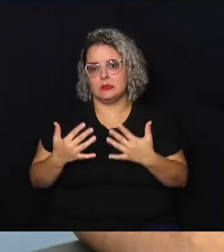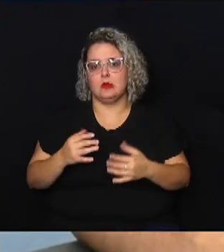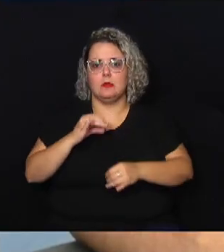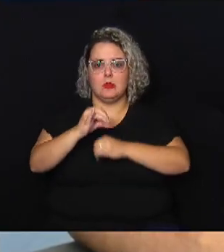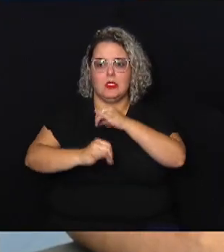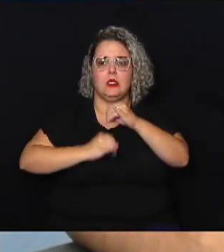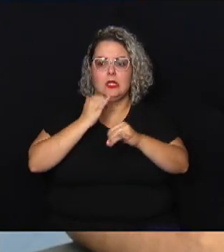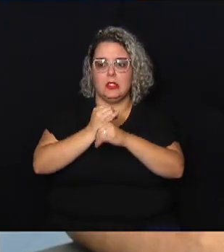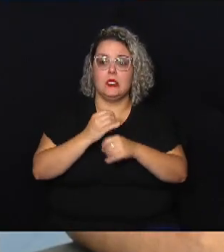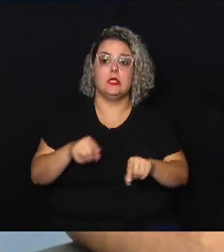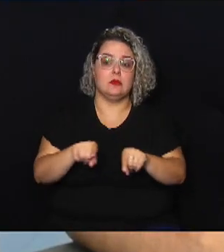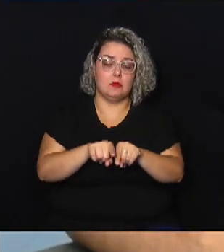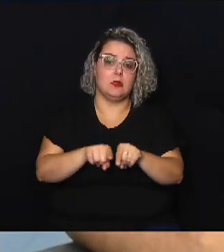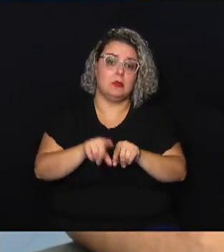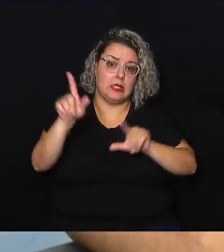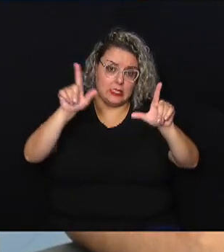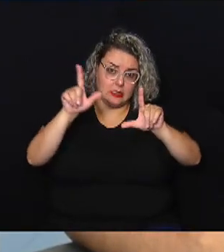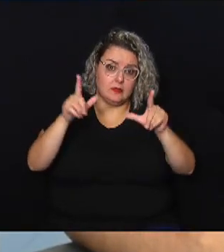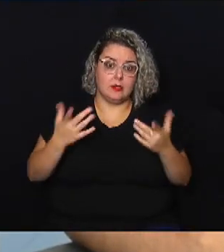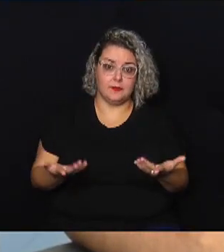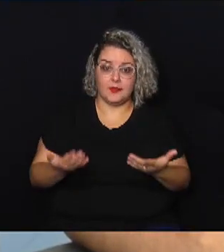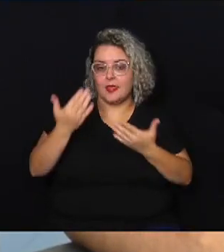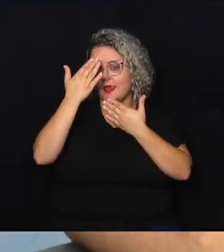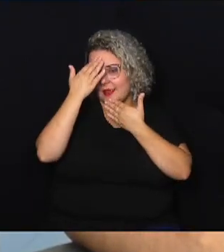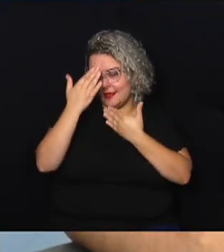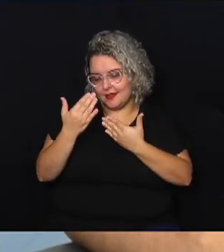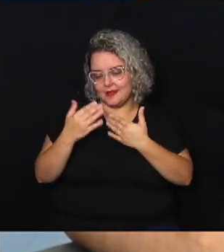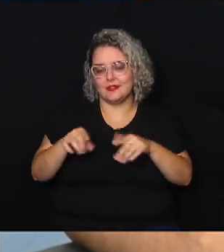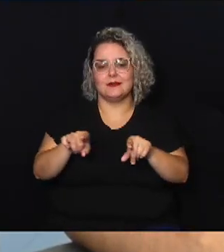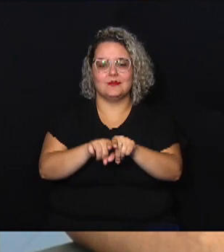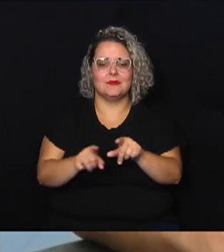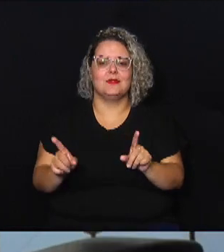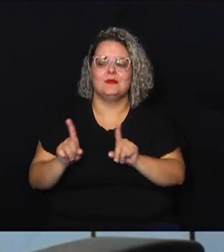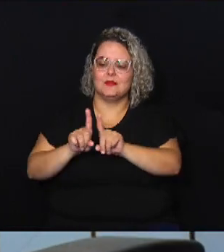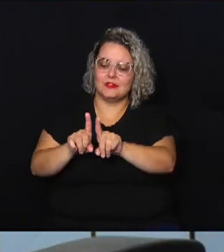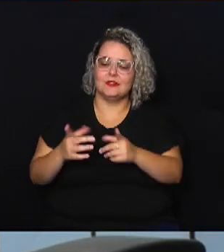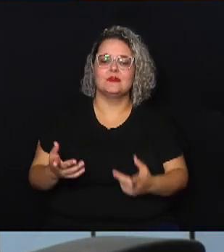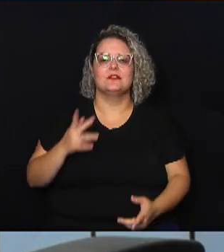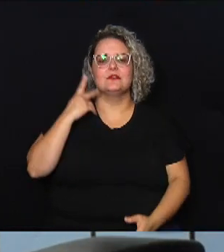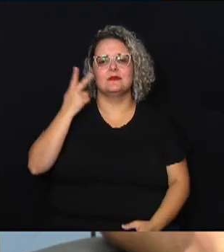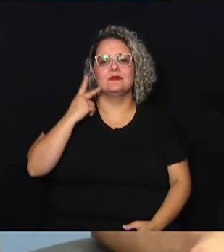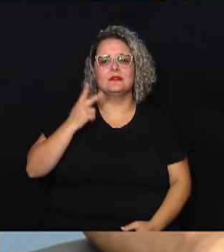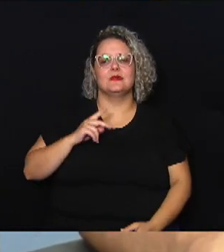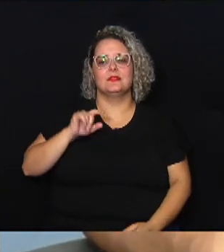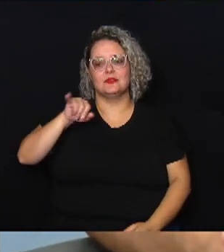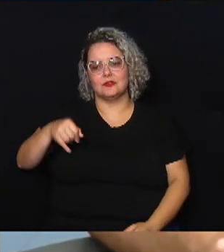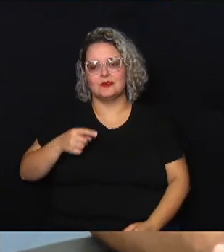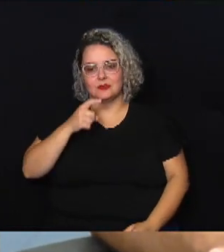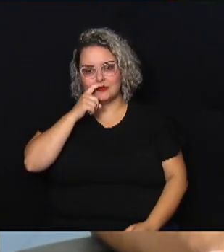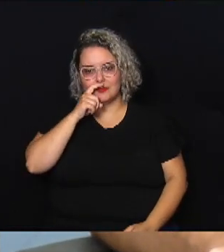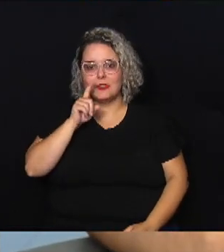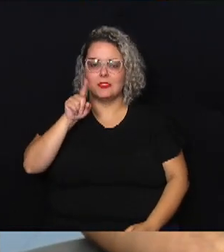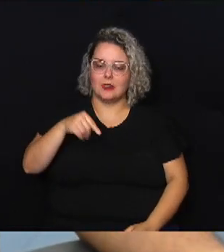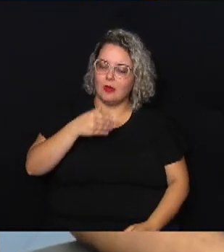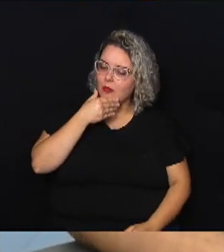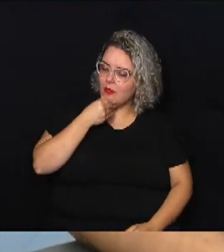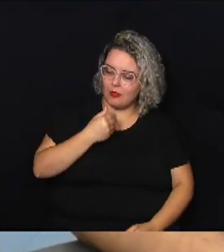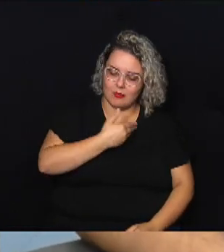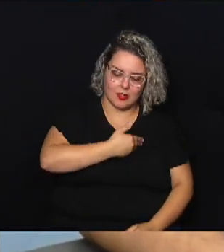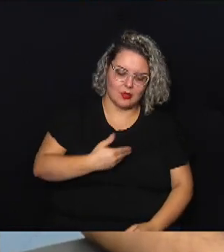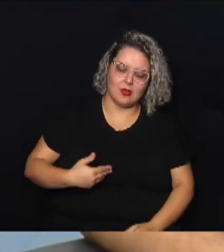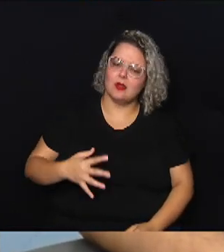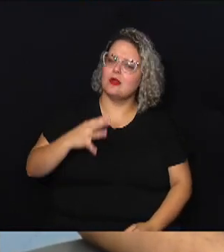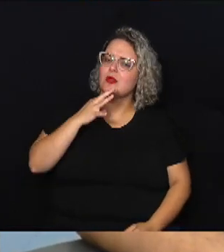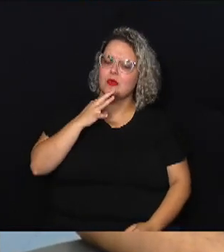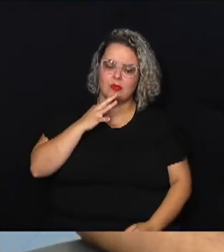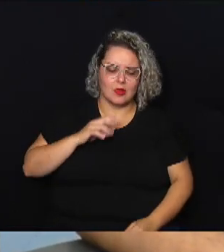e pela TV. E agradecer também a oportunidade de estar junto com o vereador Schneider, que é um homem público que conhece muito da